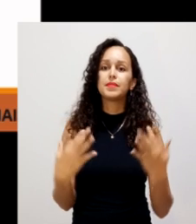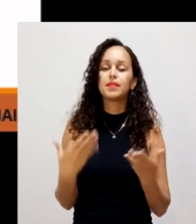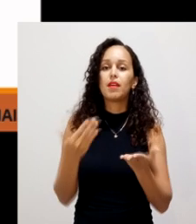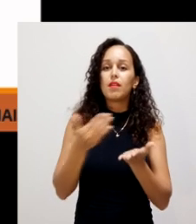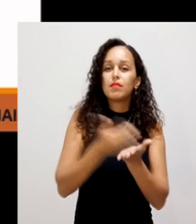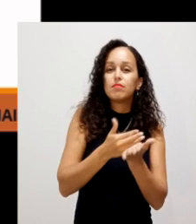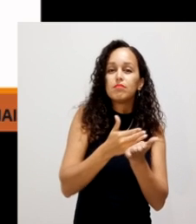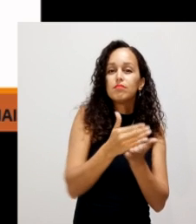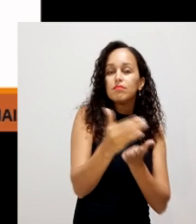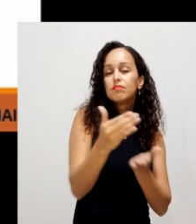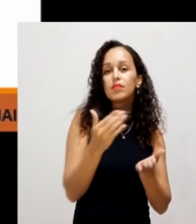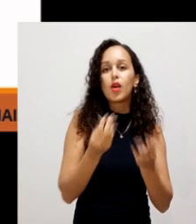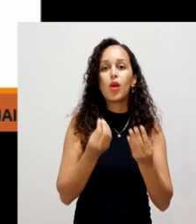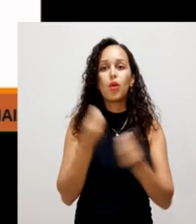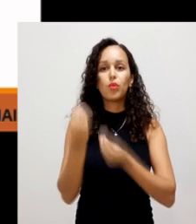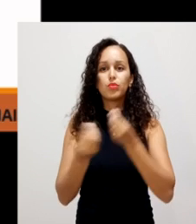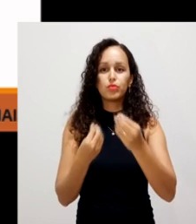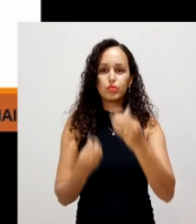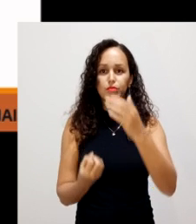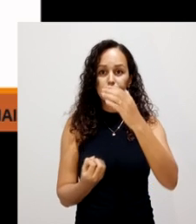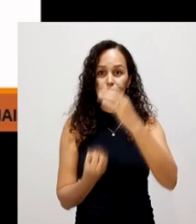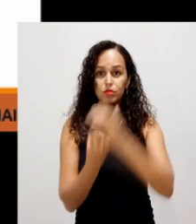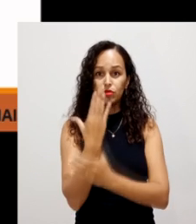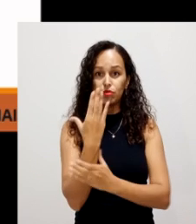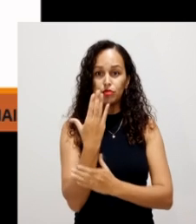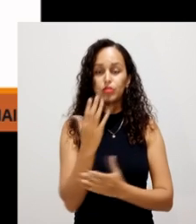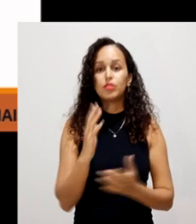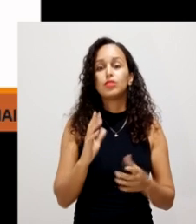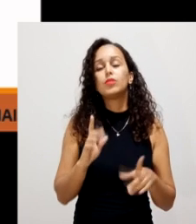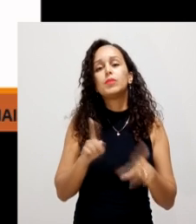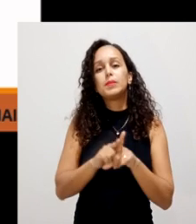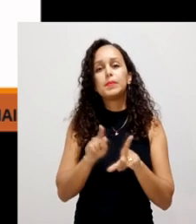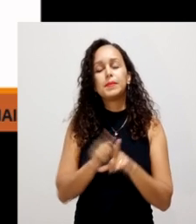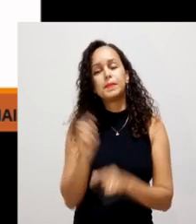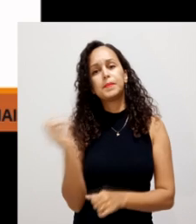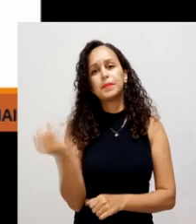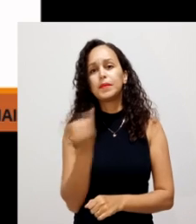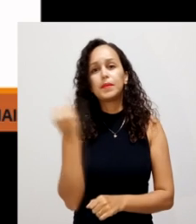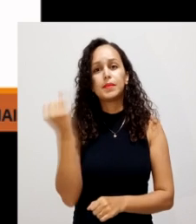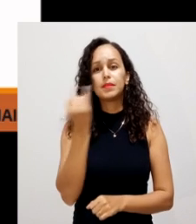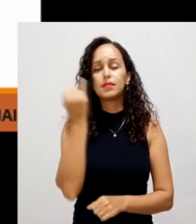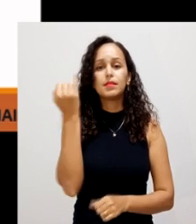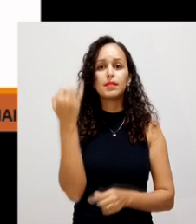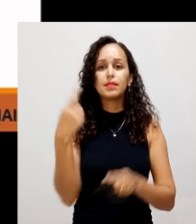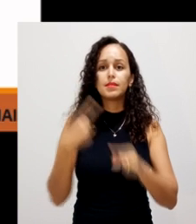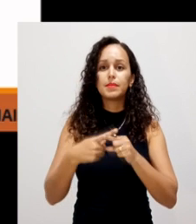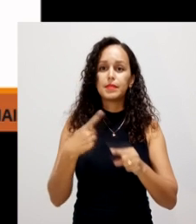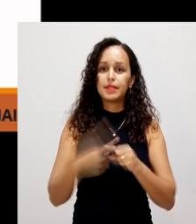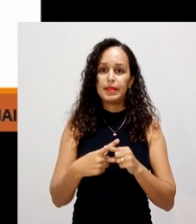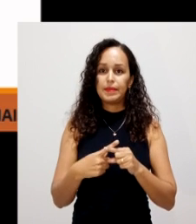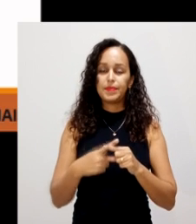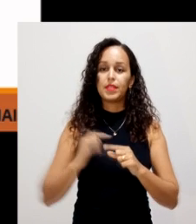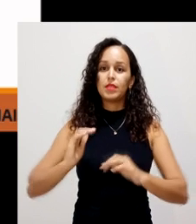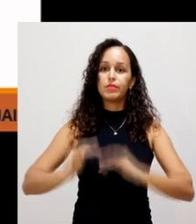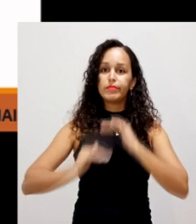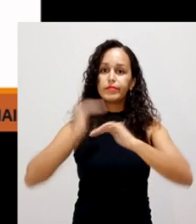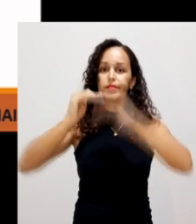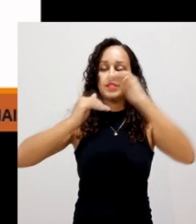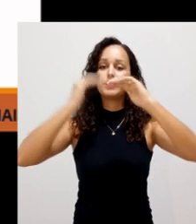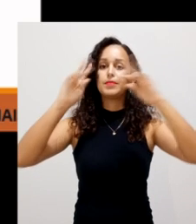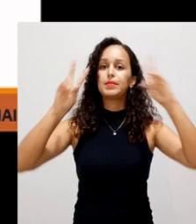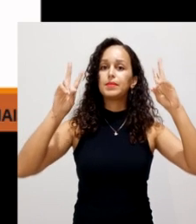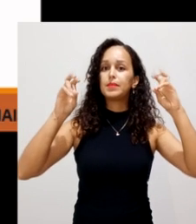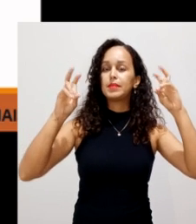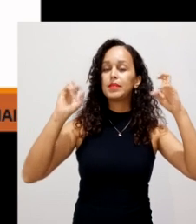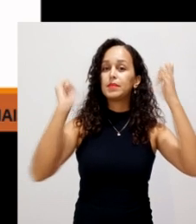como surgiu a compostagem e a importância da mesma e no desenvolvimento do tema falar o que é